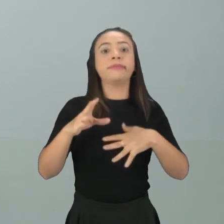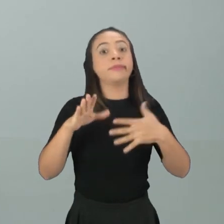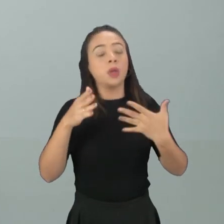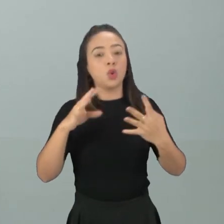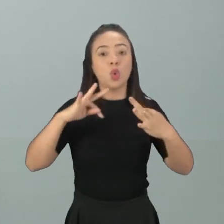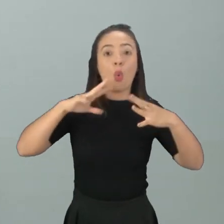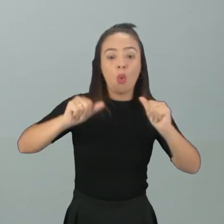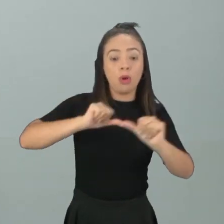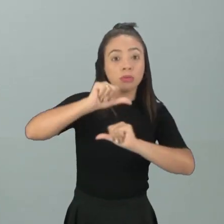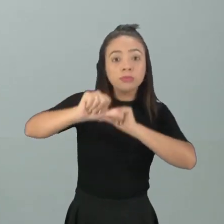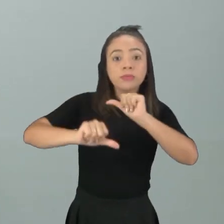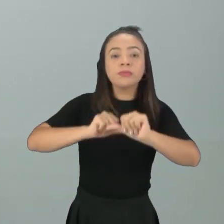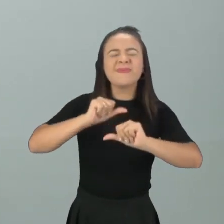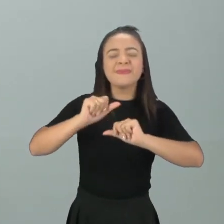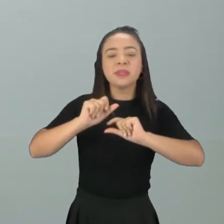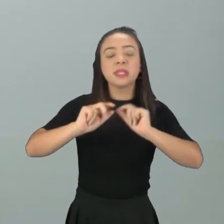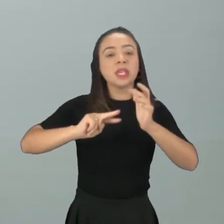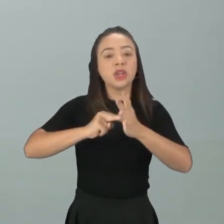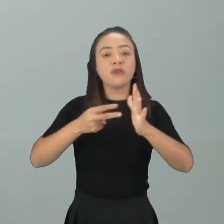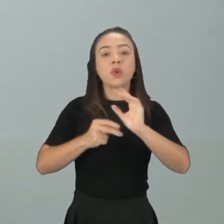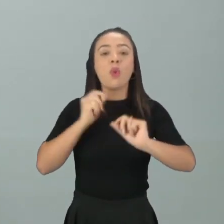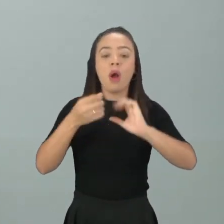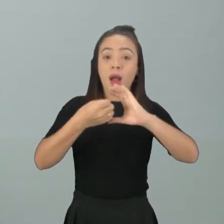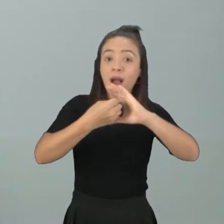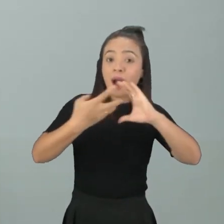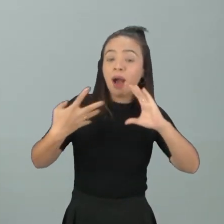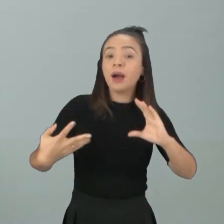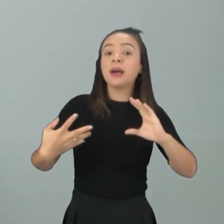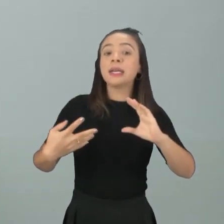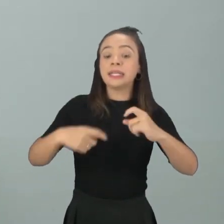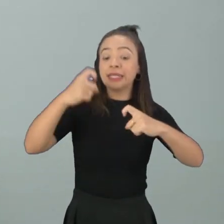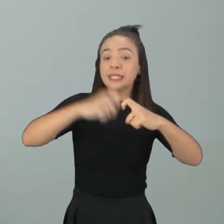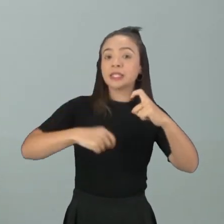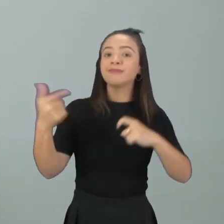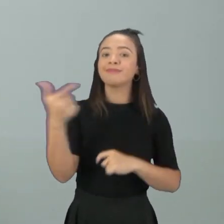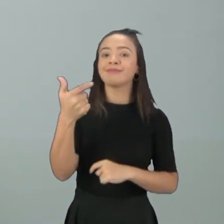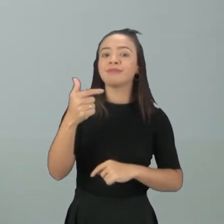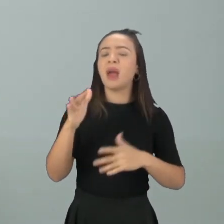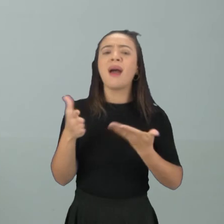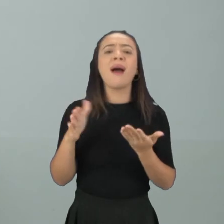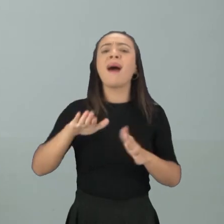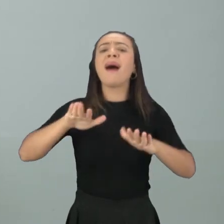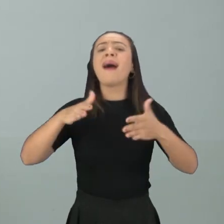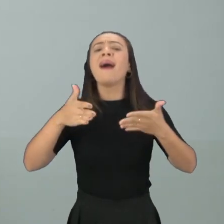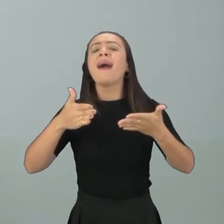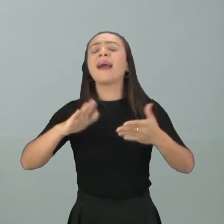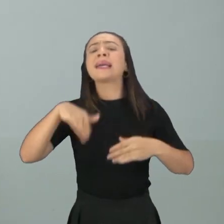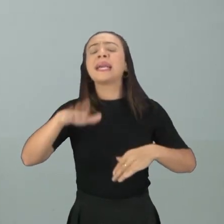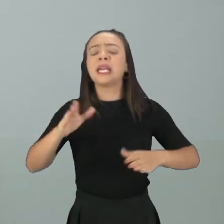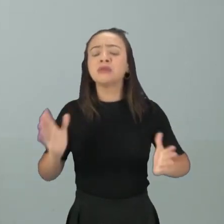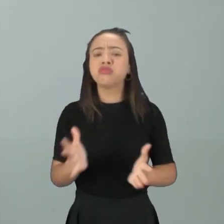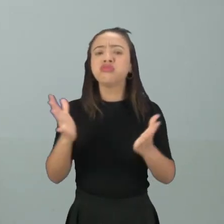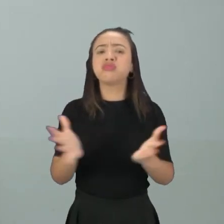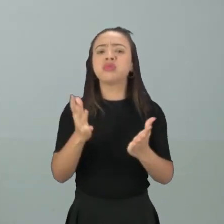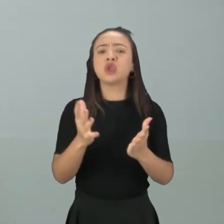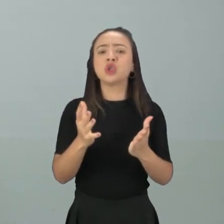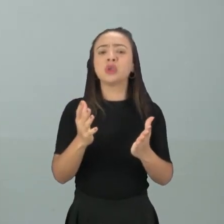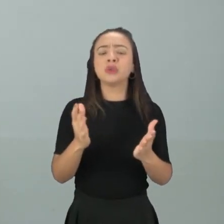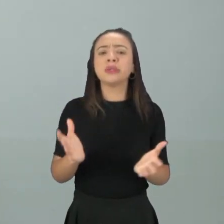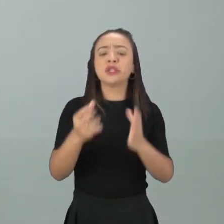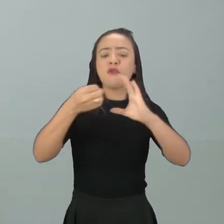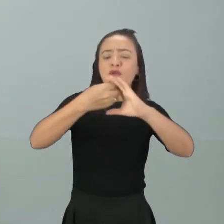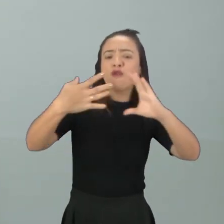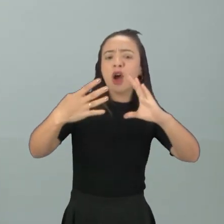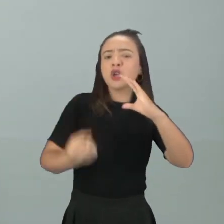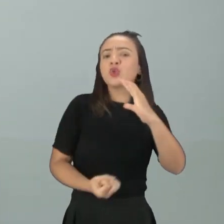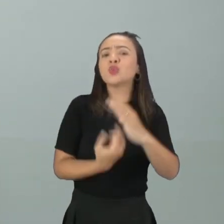mudanças É o que a gente chama de características sexuais secundárias E quem é que estimula e promove o aparecimento dessas características